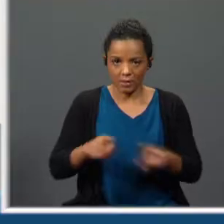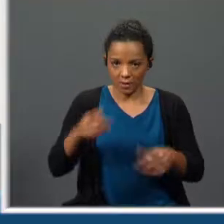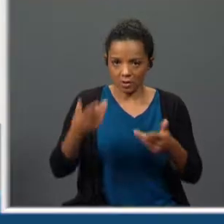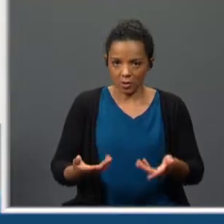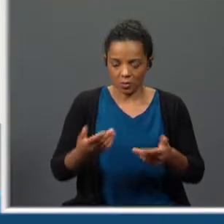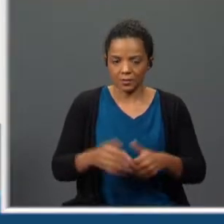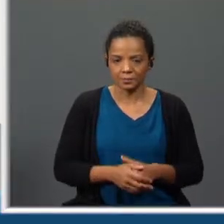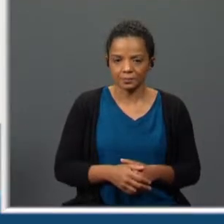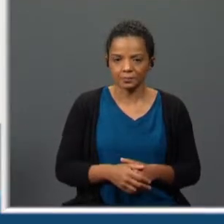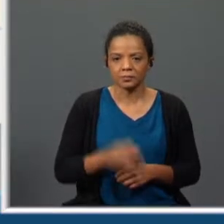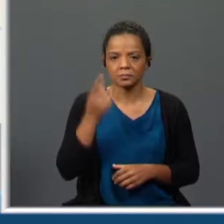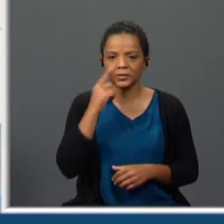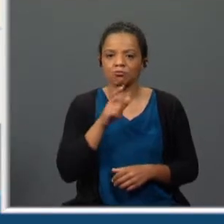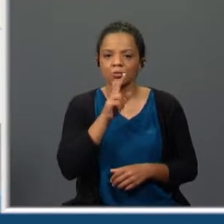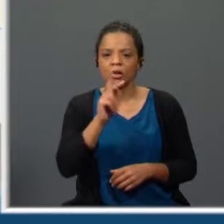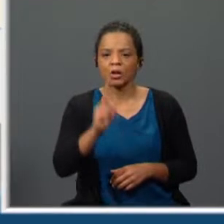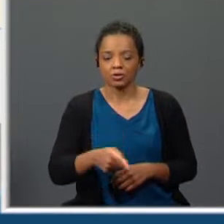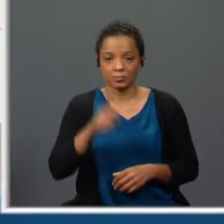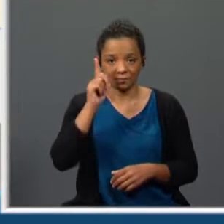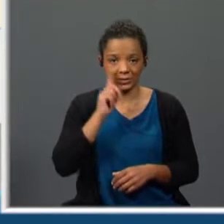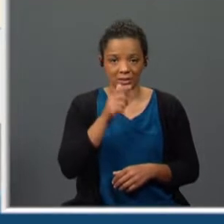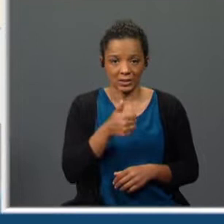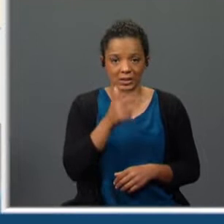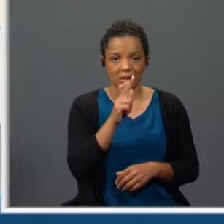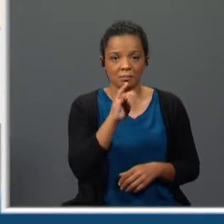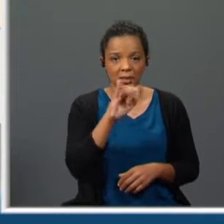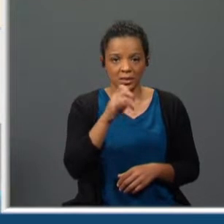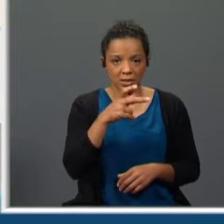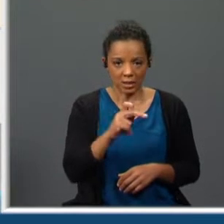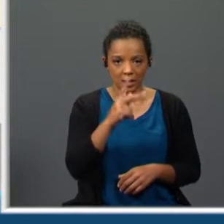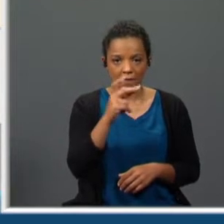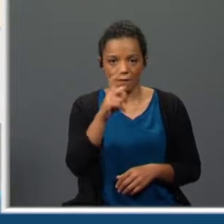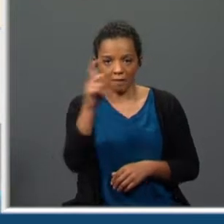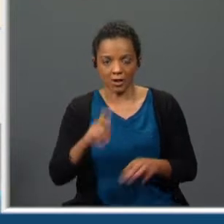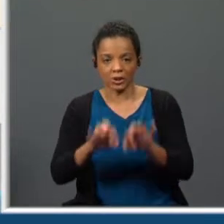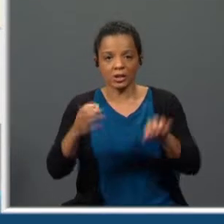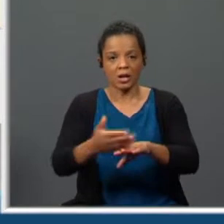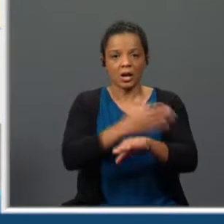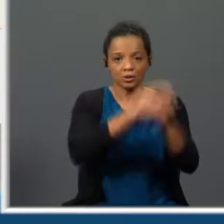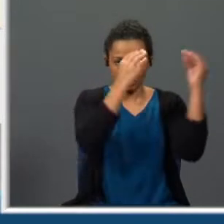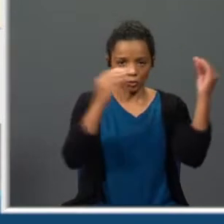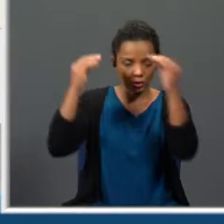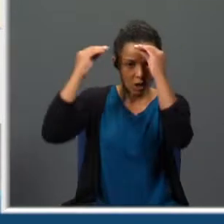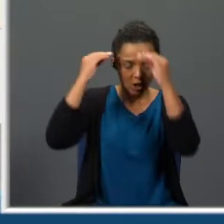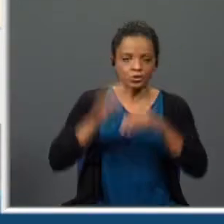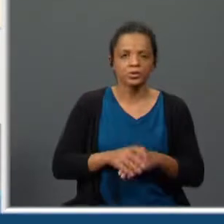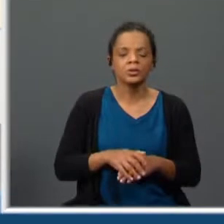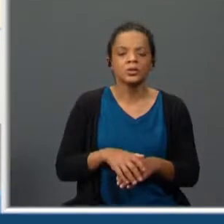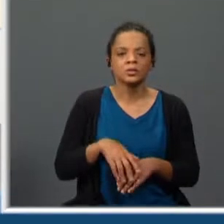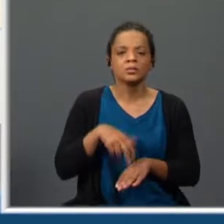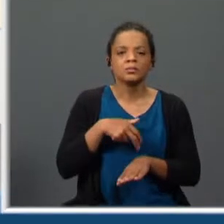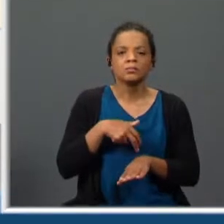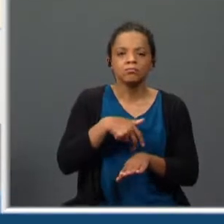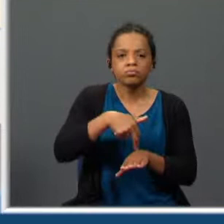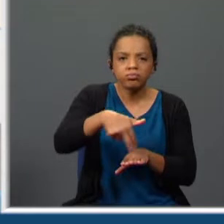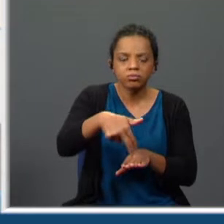Vamos ver a resposta. Brisida Vaz, tal como as personagens anteriores, começa por se dirigir à barca do